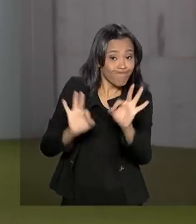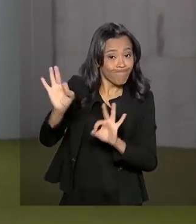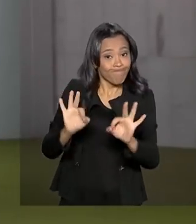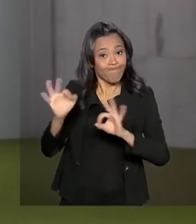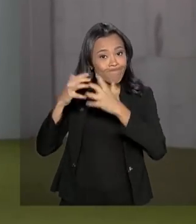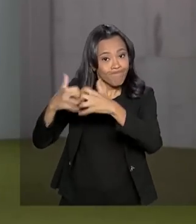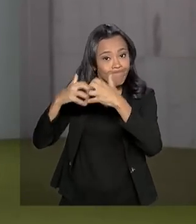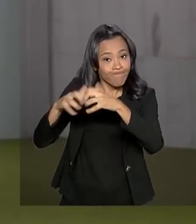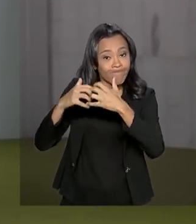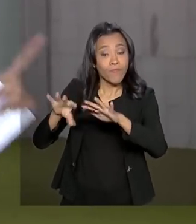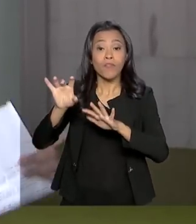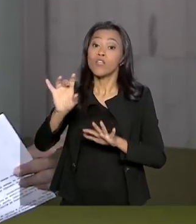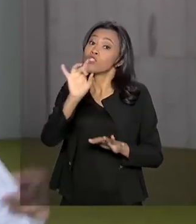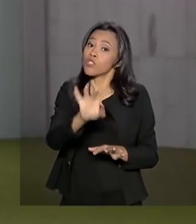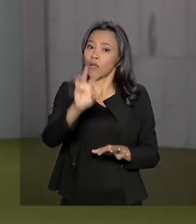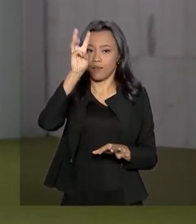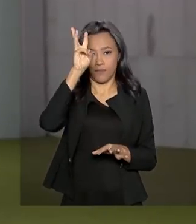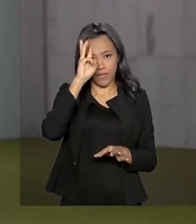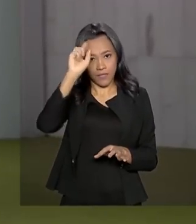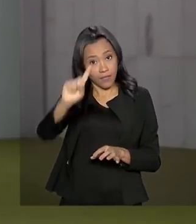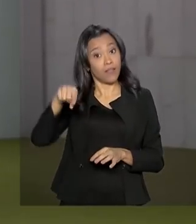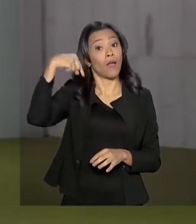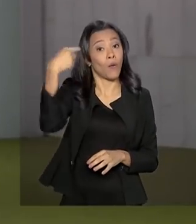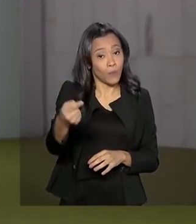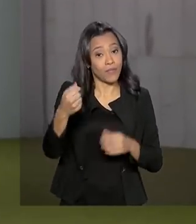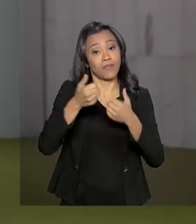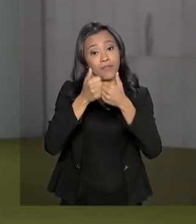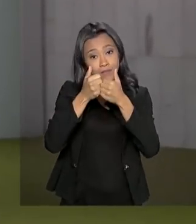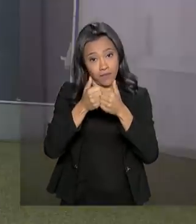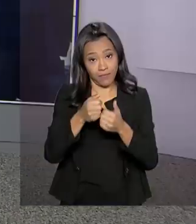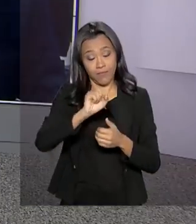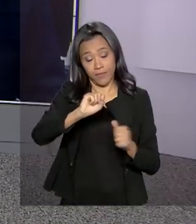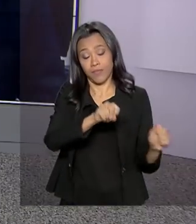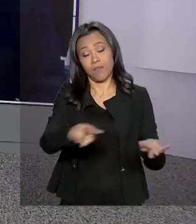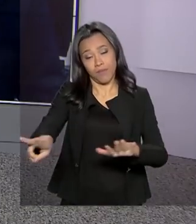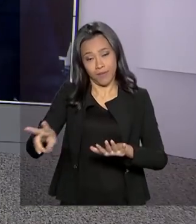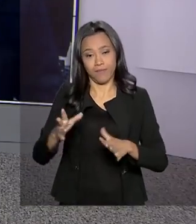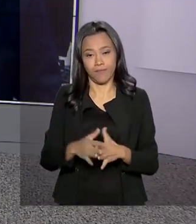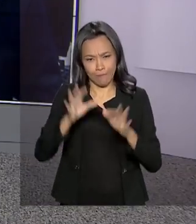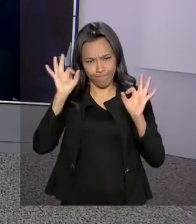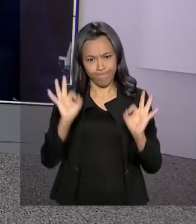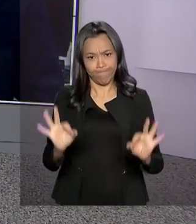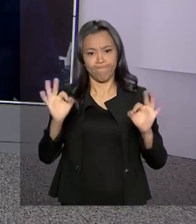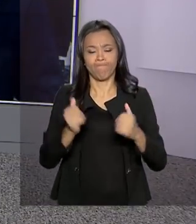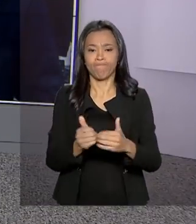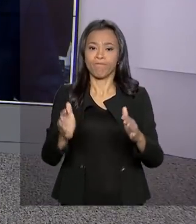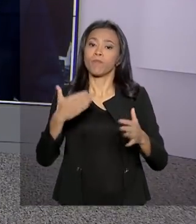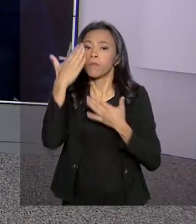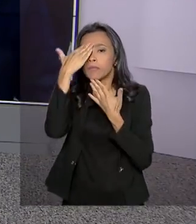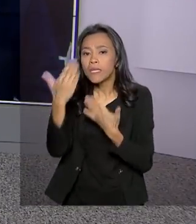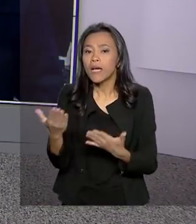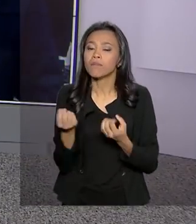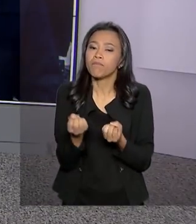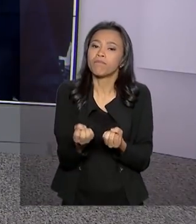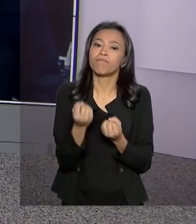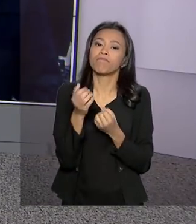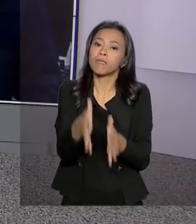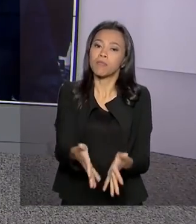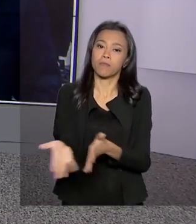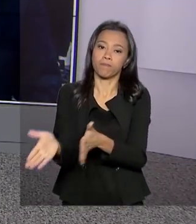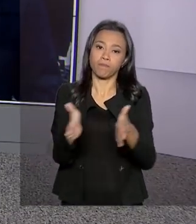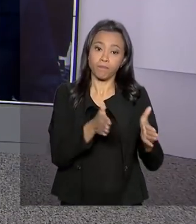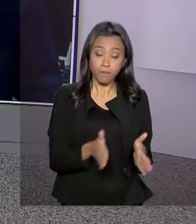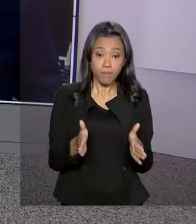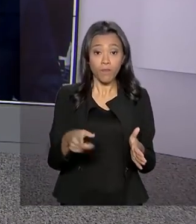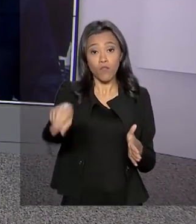mesmo só na terça-feira da semana que vem. É isso, Carla, volto com você. Obrigada, Selma, pela sua participação. E atenção,